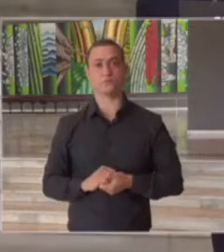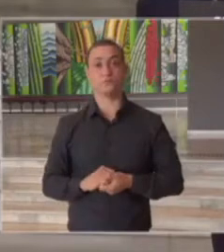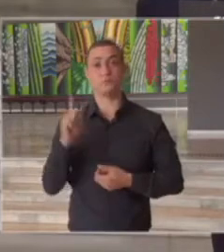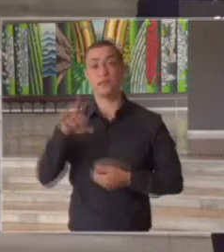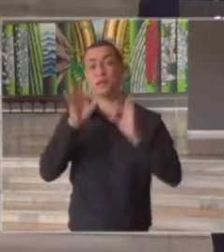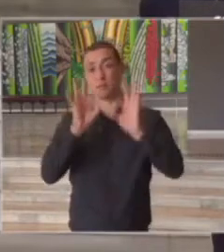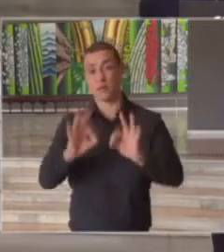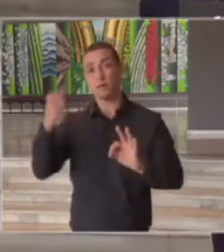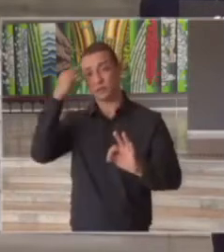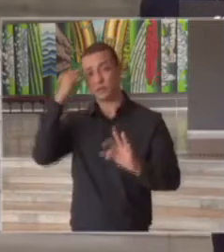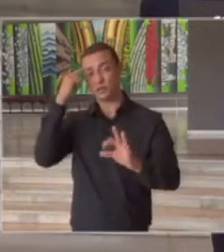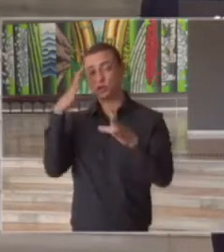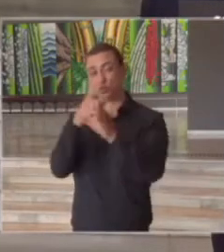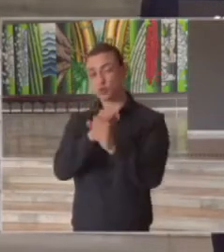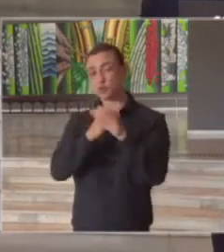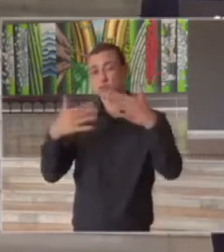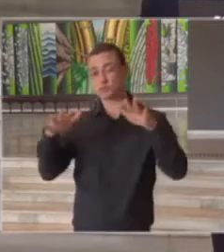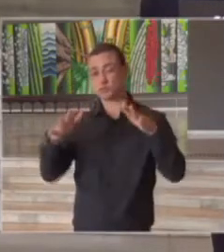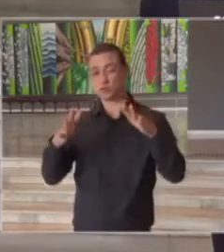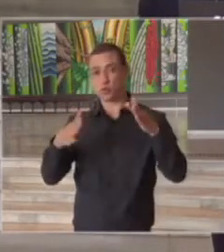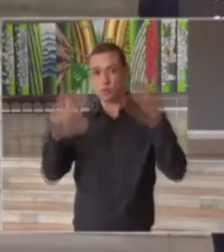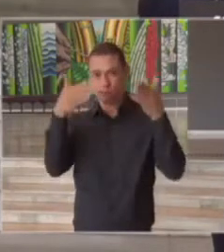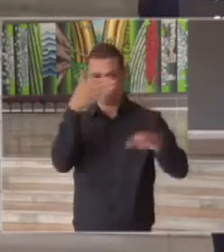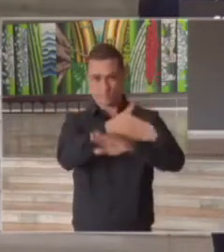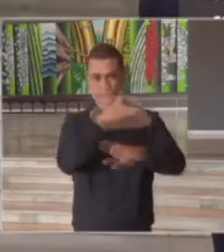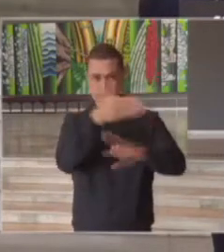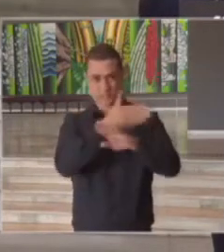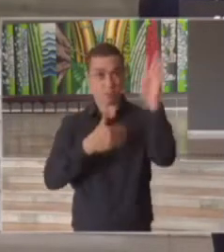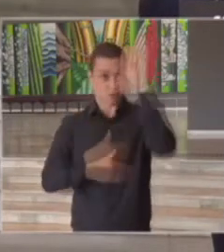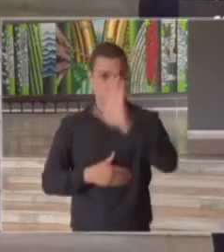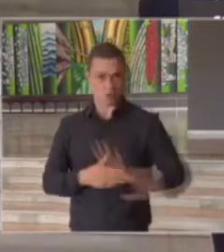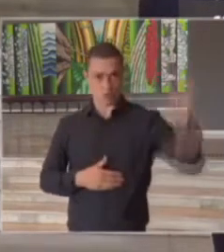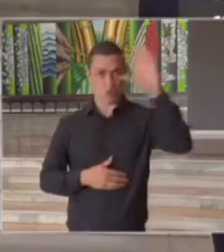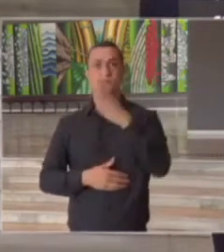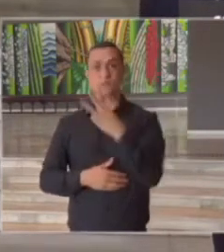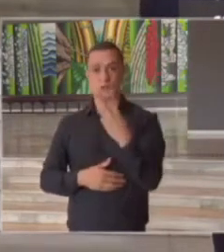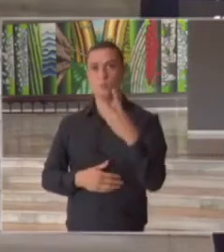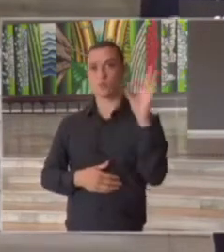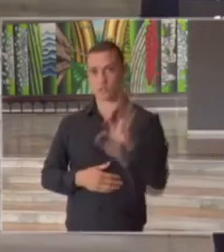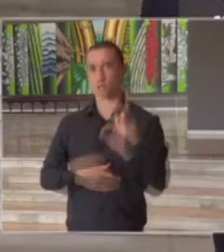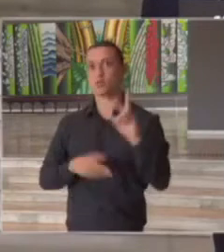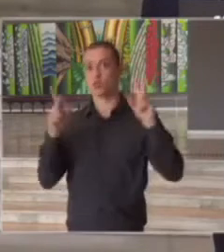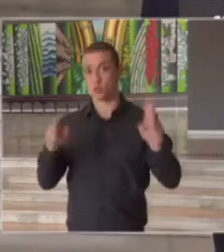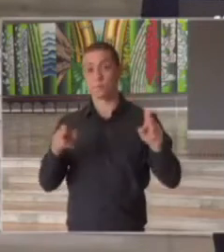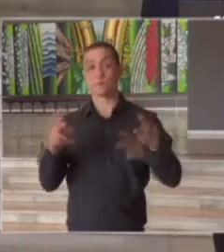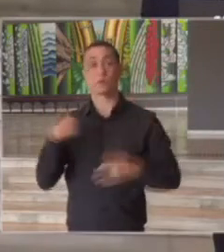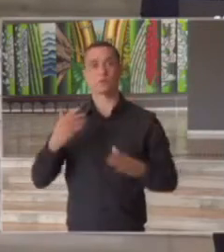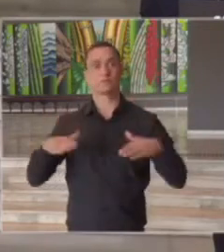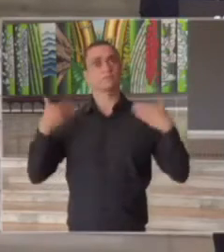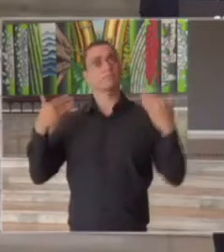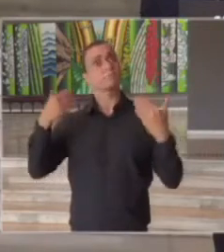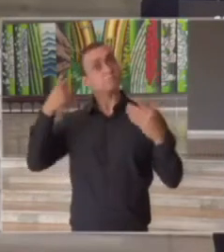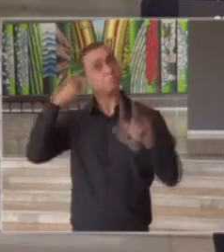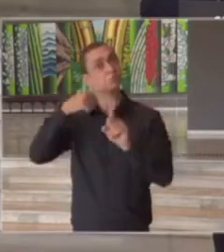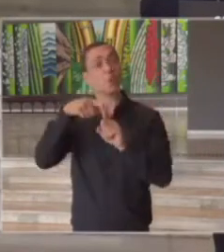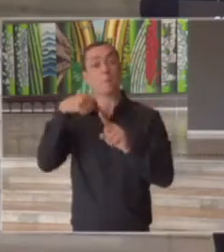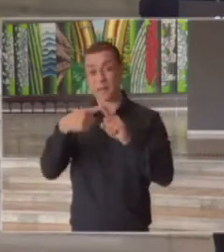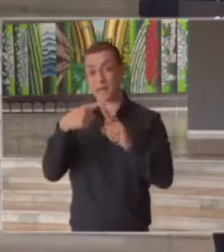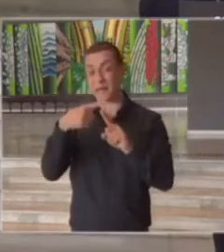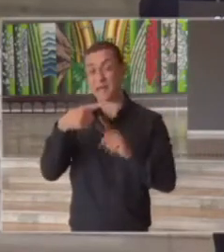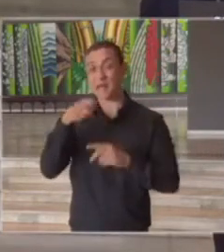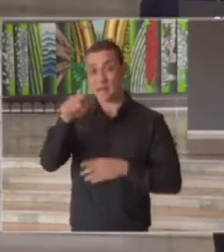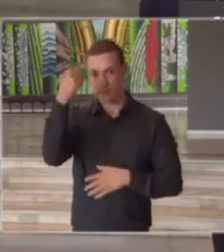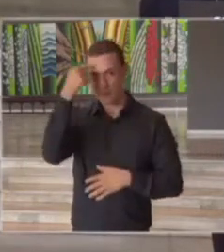menos o que a gente também representa da parcela do PIB nacional e isso nos surpreendeu até positivamente se você for pensar que